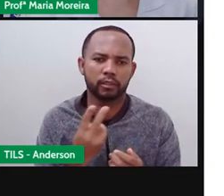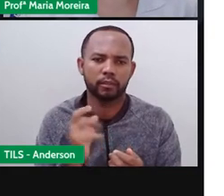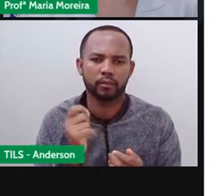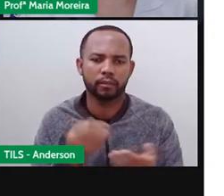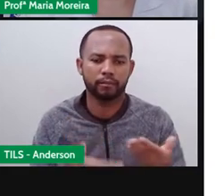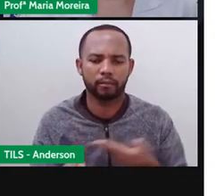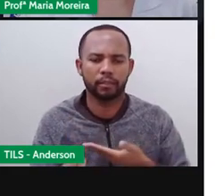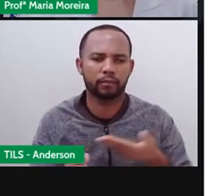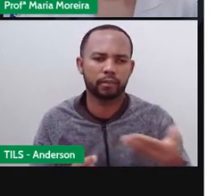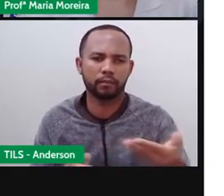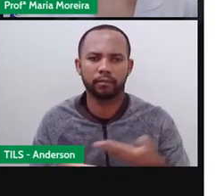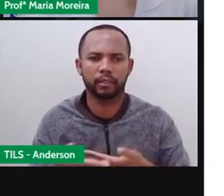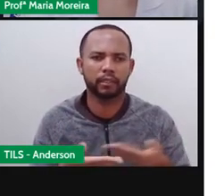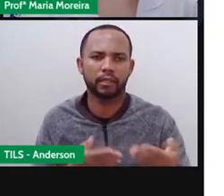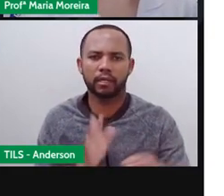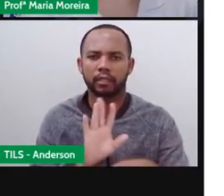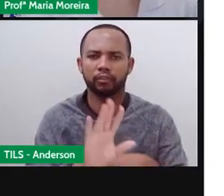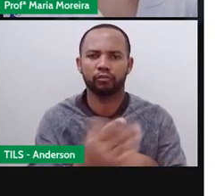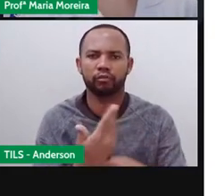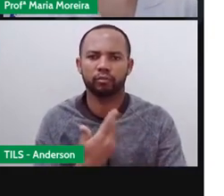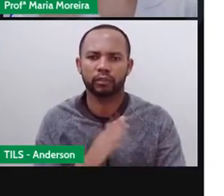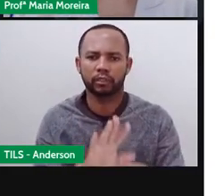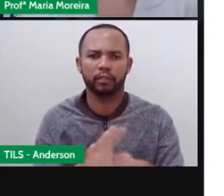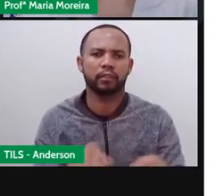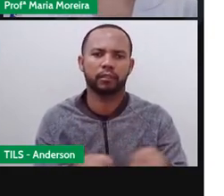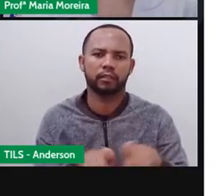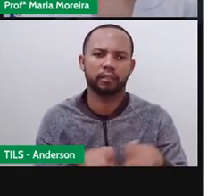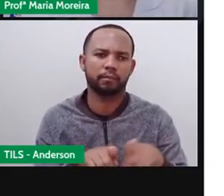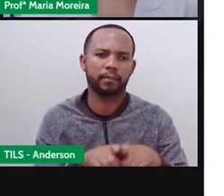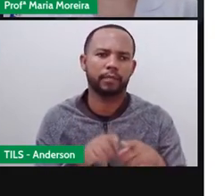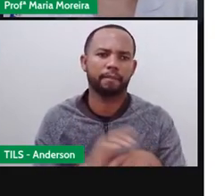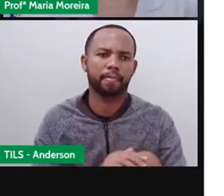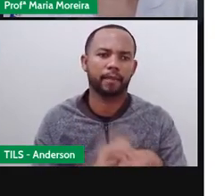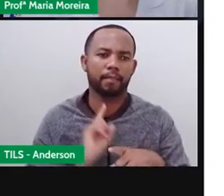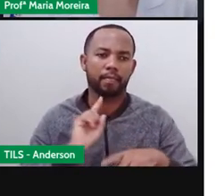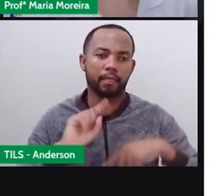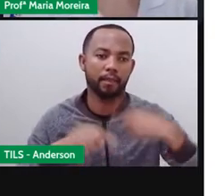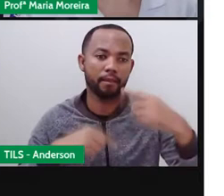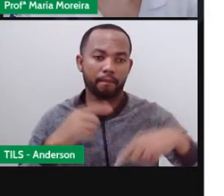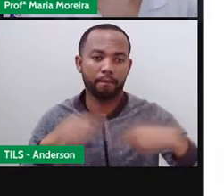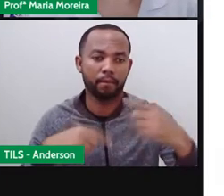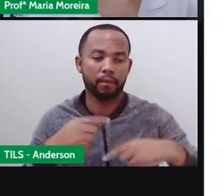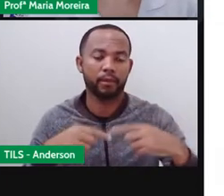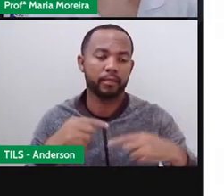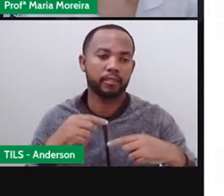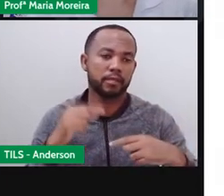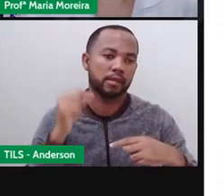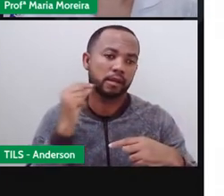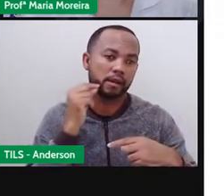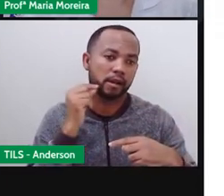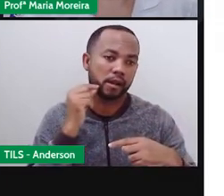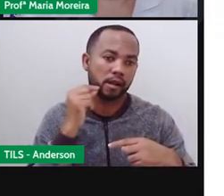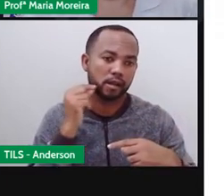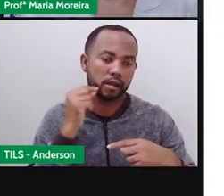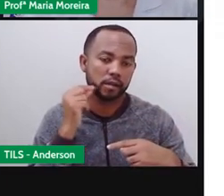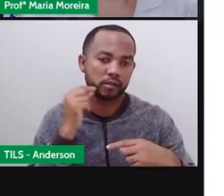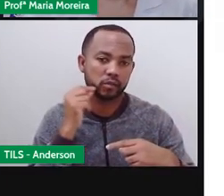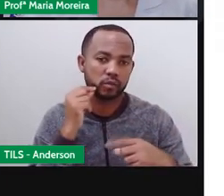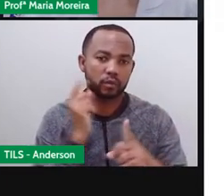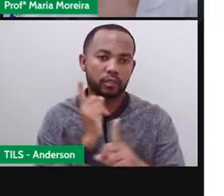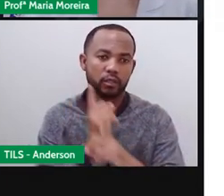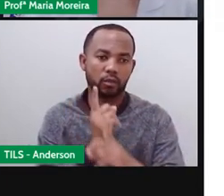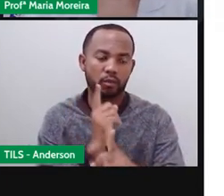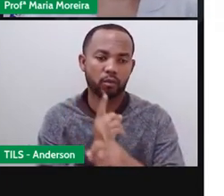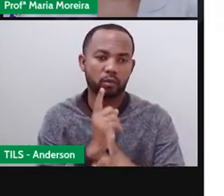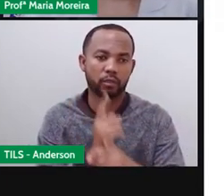Qual é a situação? A situação é que depois o rato acaba o quê? Encontrando o leão também preso, não é isso?